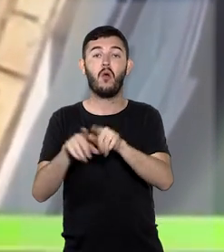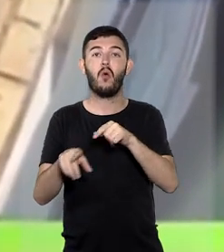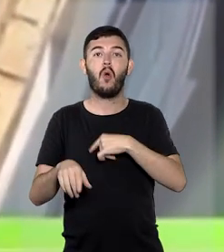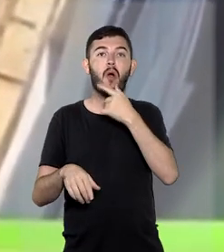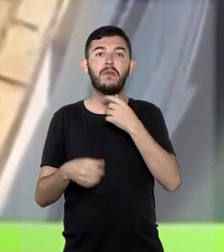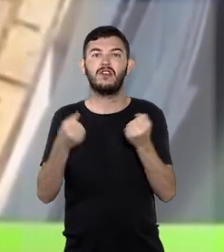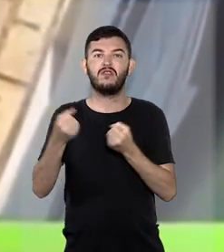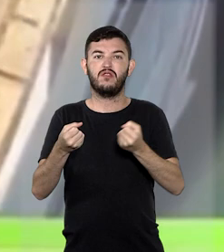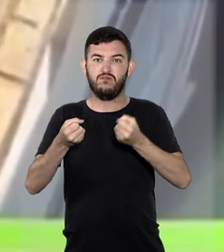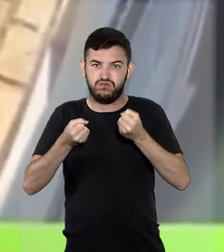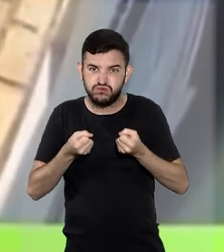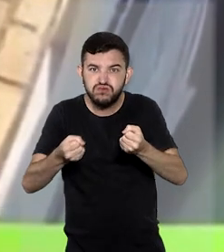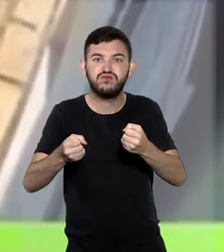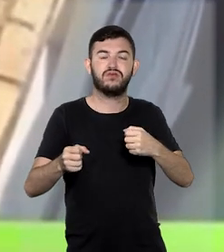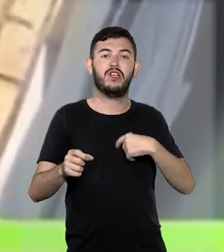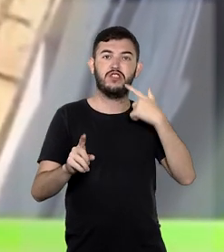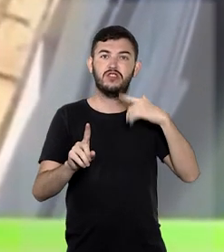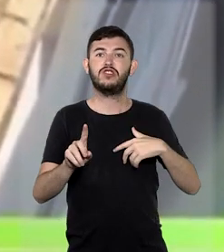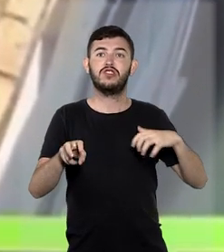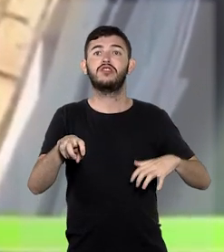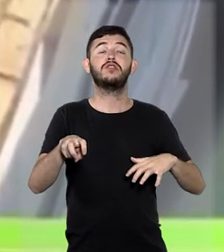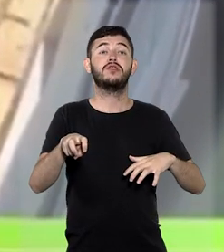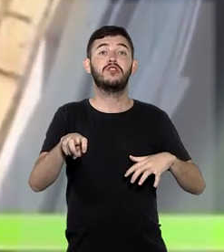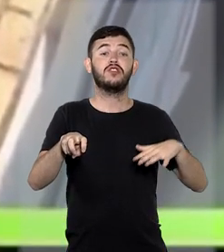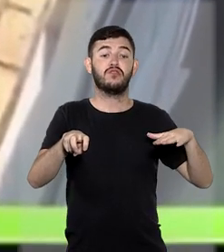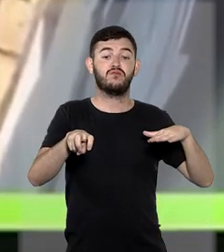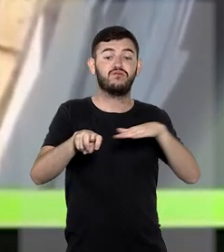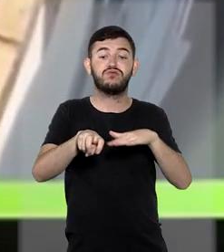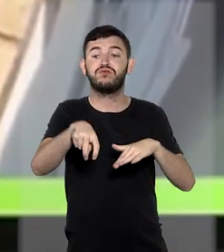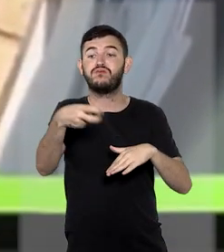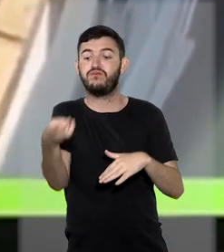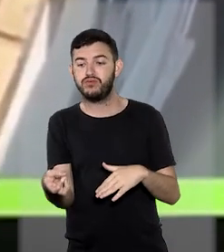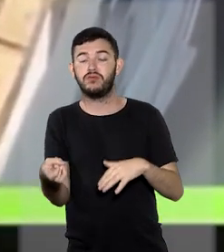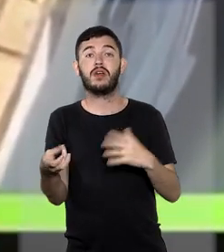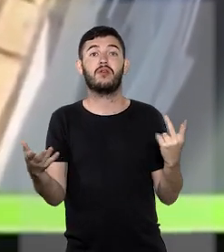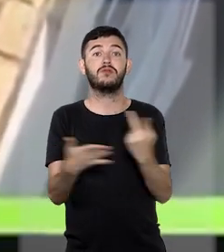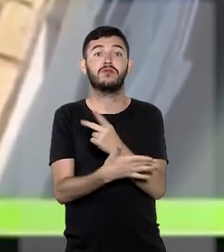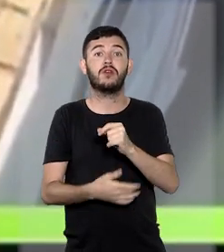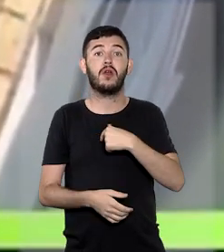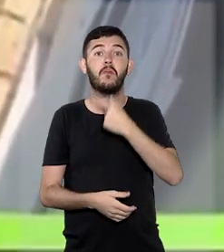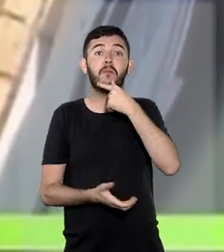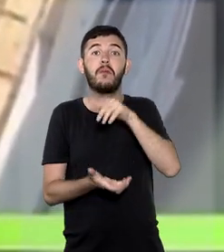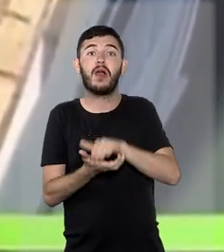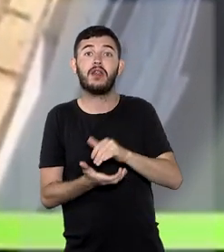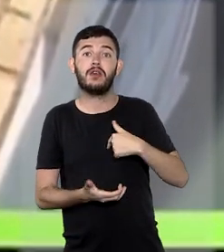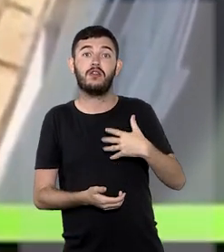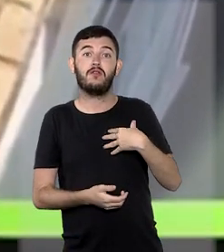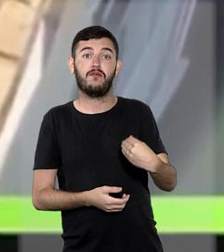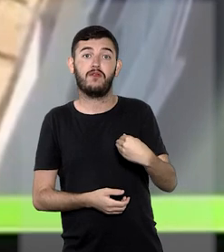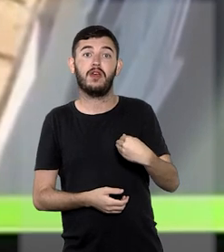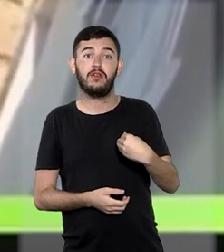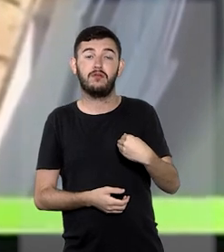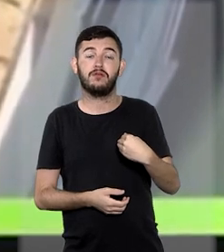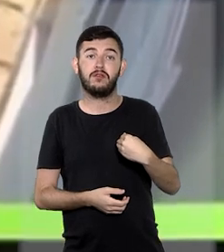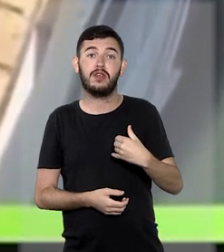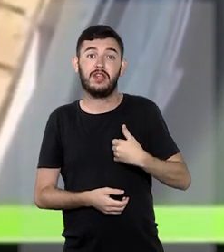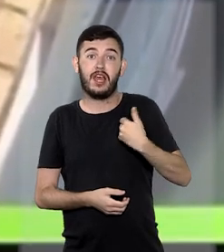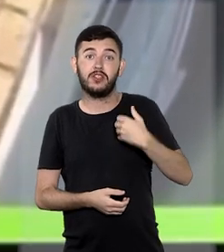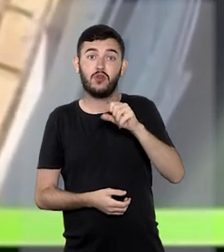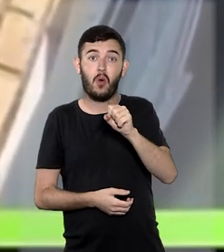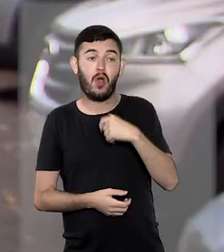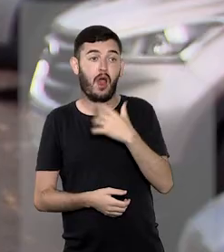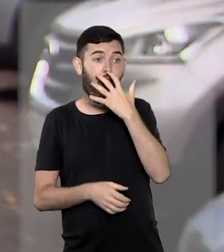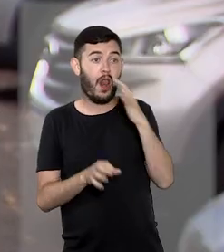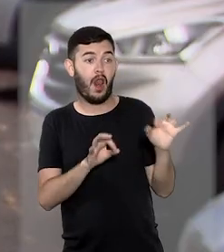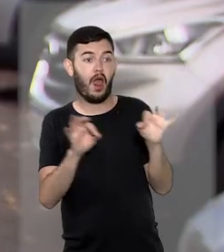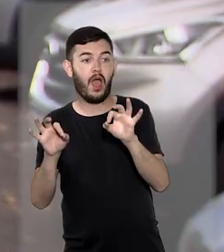passou o carro por cima dela. O atropelamento foi em agosto de 2021 na frente do marido e do filho da vítima, de 8 anos de